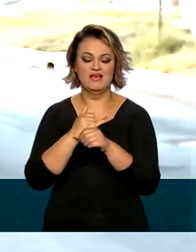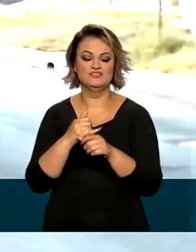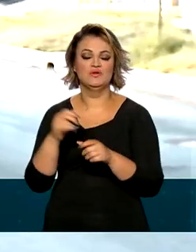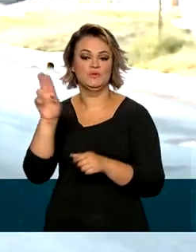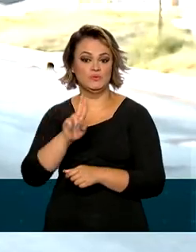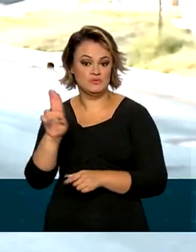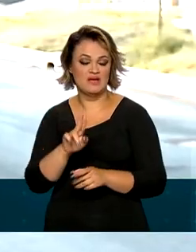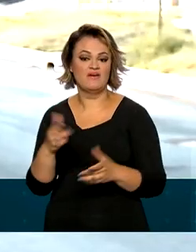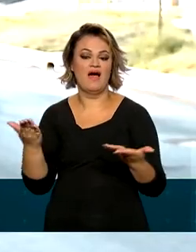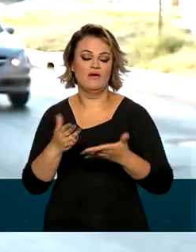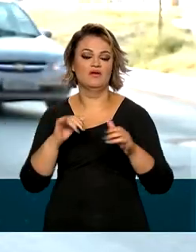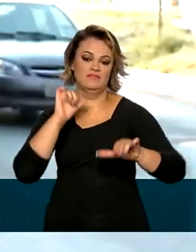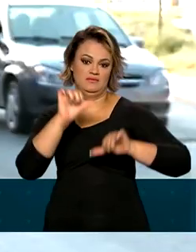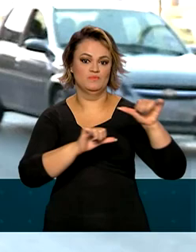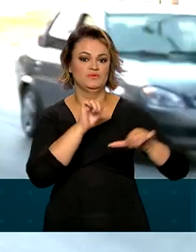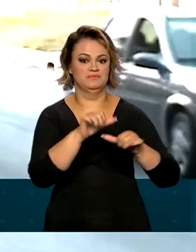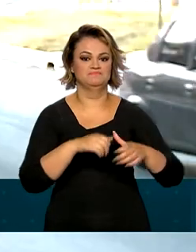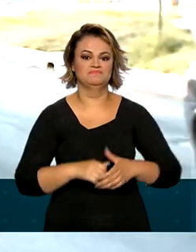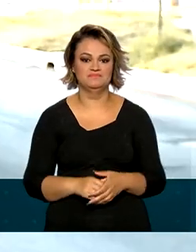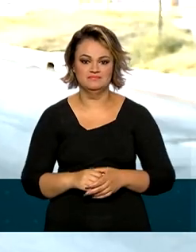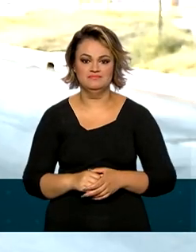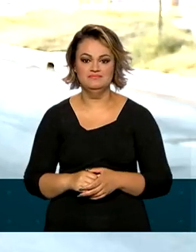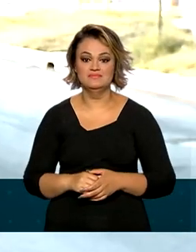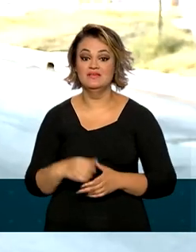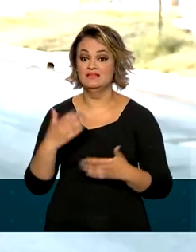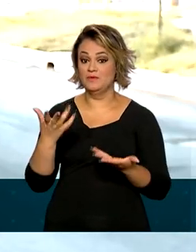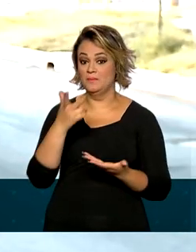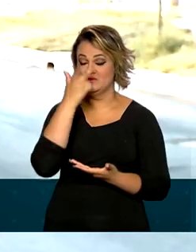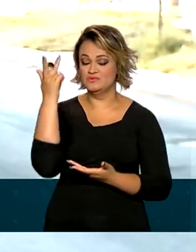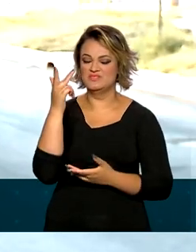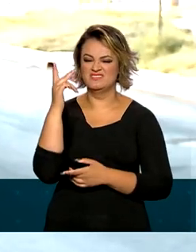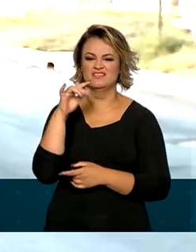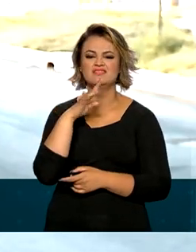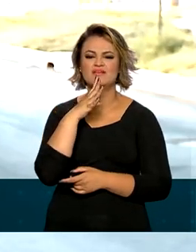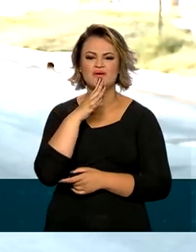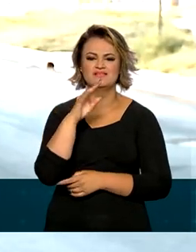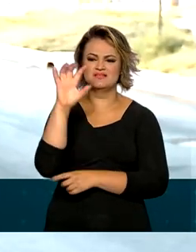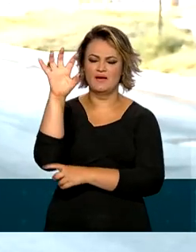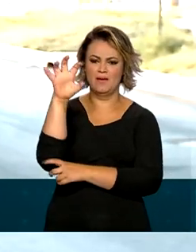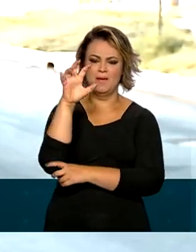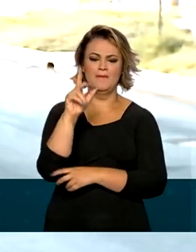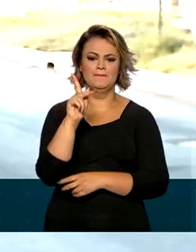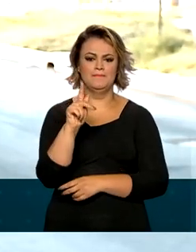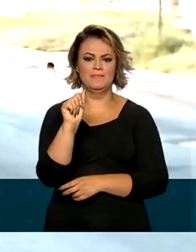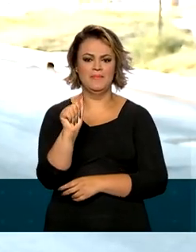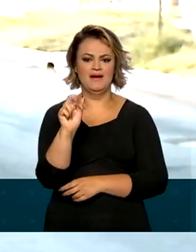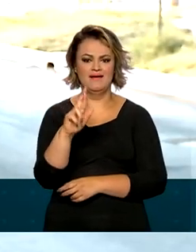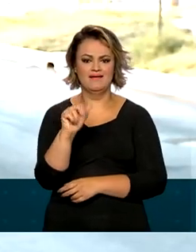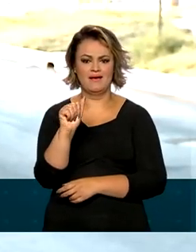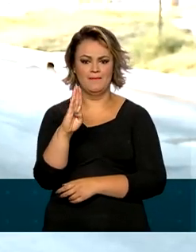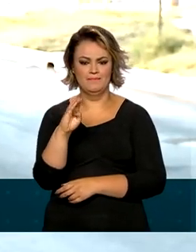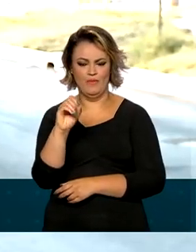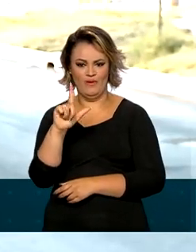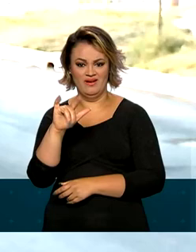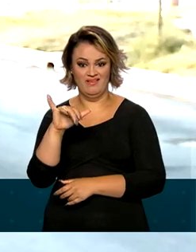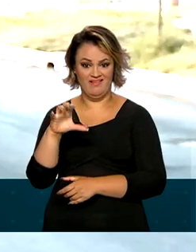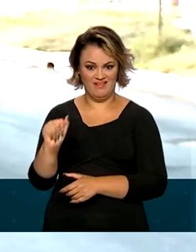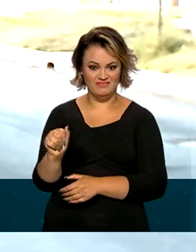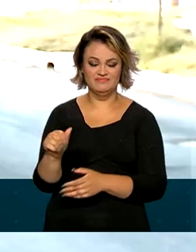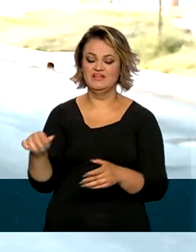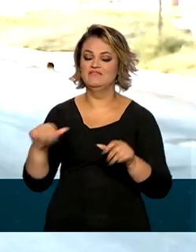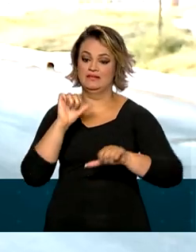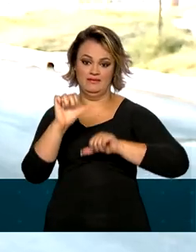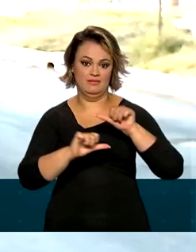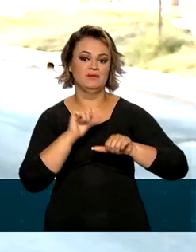transmissão do sinal das antenas parabólicas. Com isso, quem recebe as transmissões de TV por este meio deverá fazer a